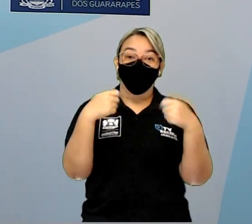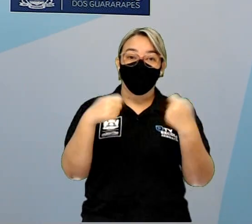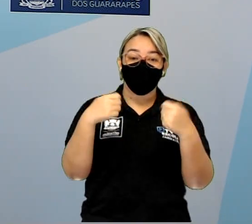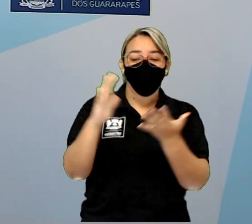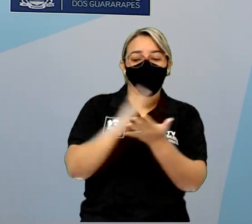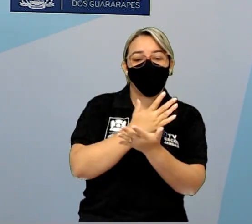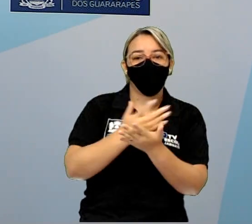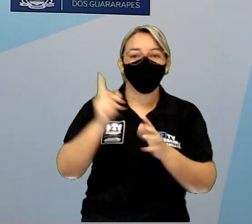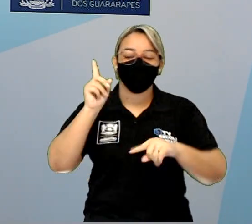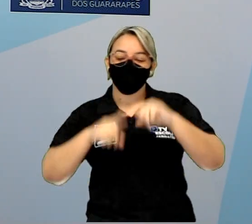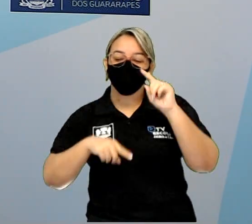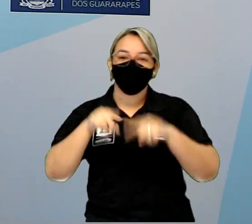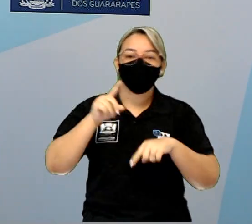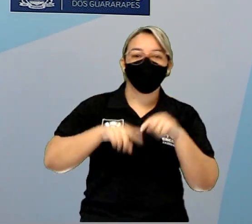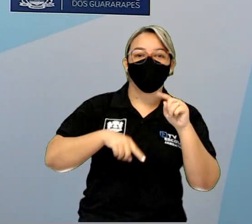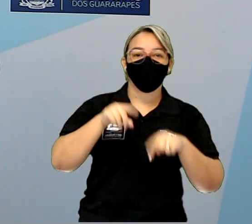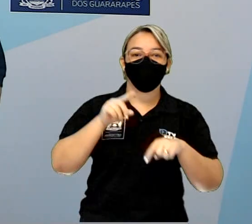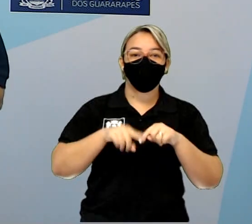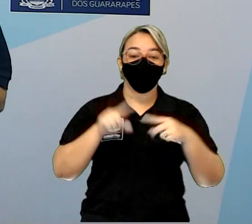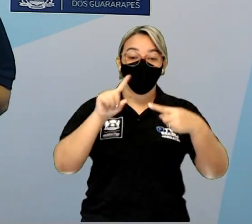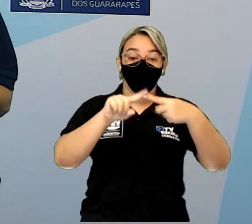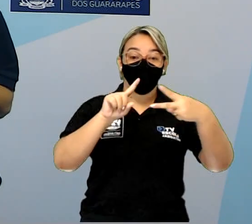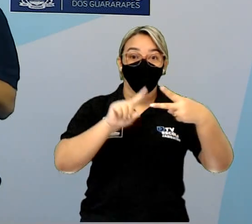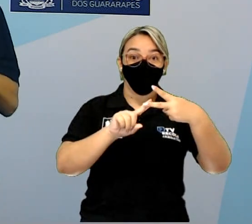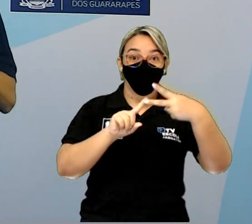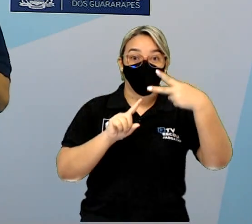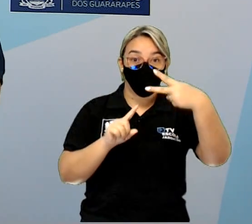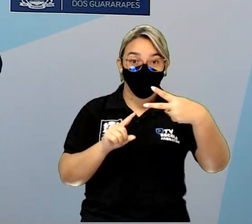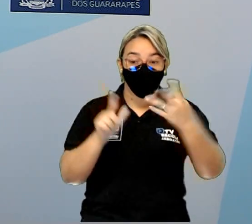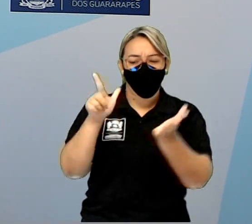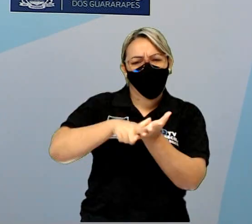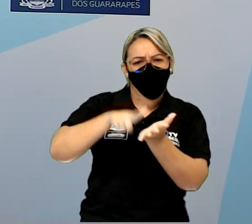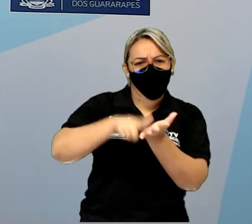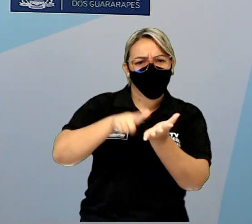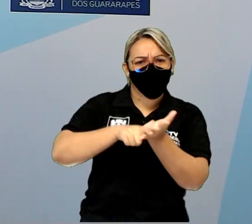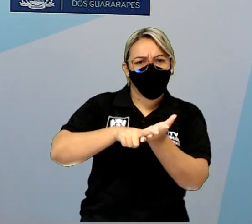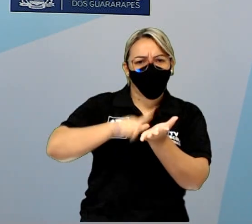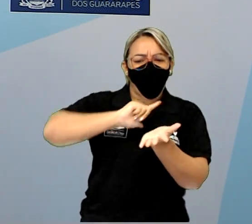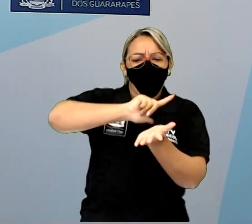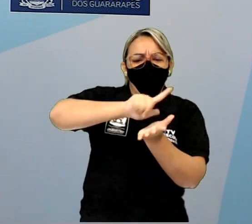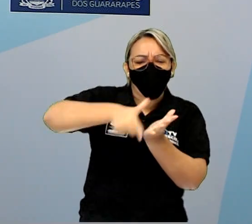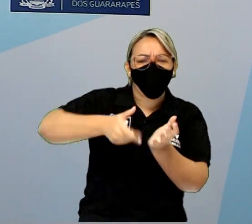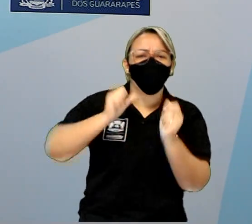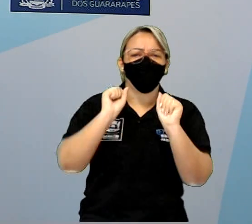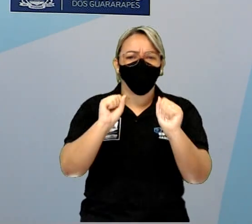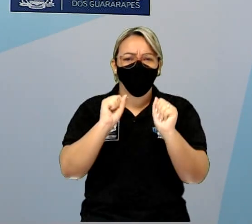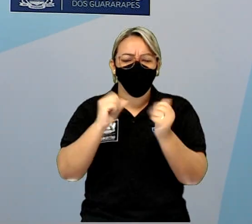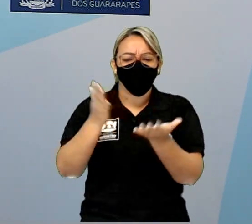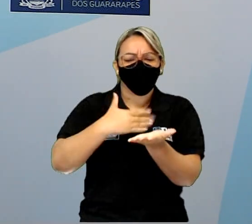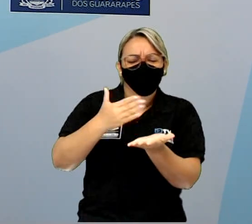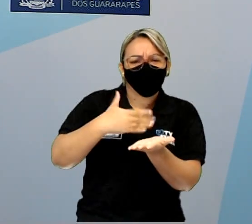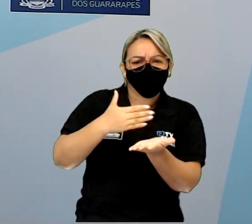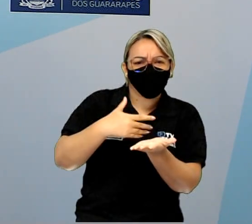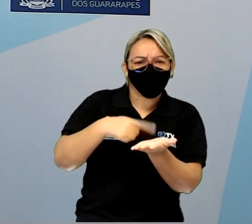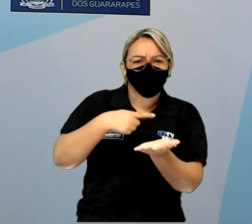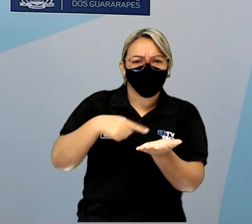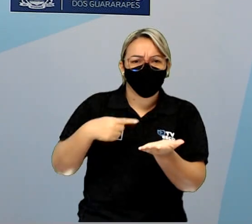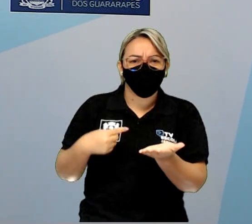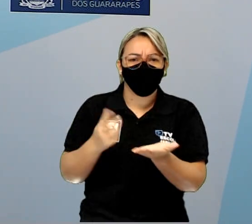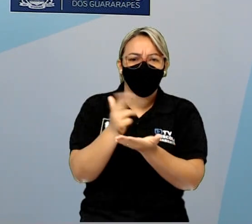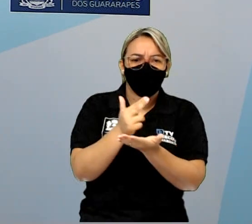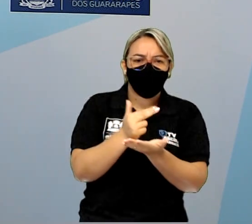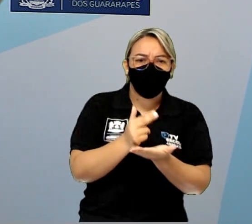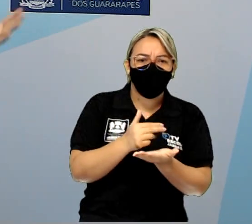de alguns materiais. Duas folhas de papel, pode ser do caderno mesmo, que você arranca ali direitinho,